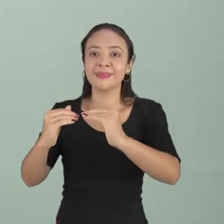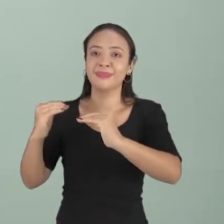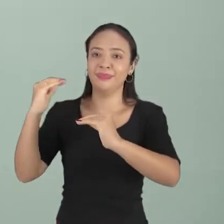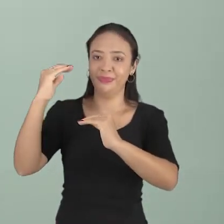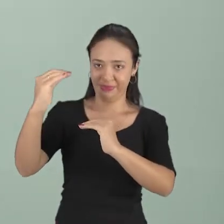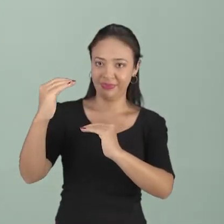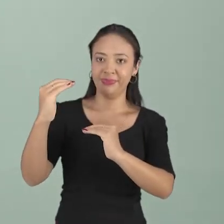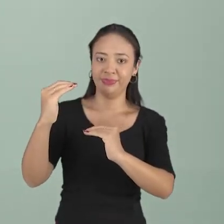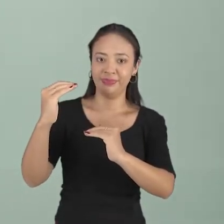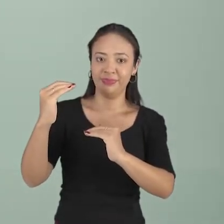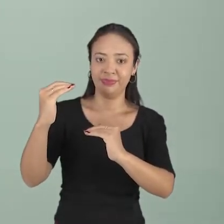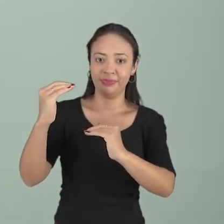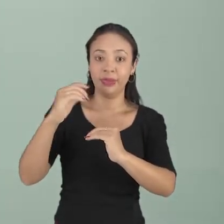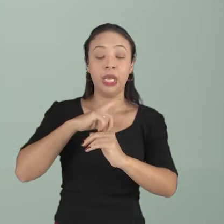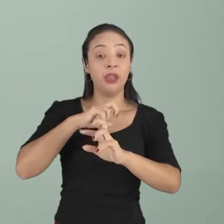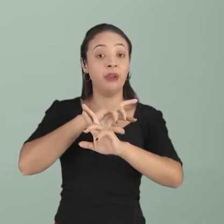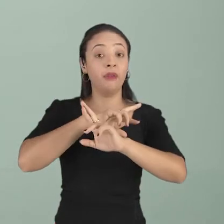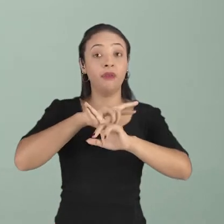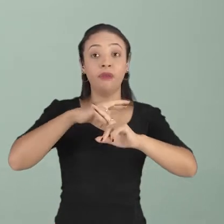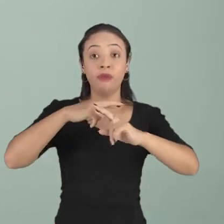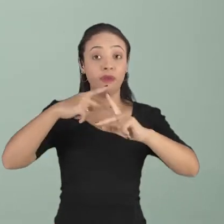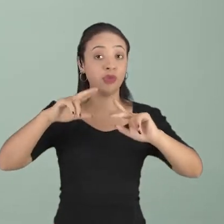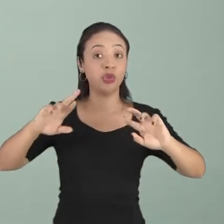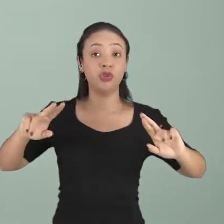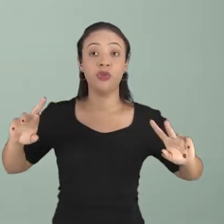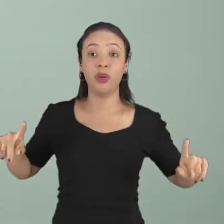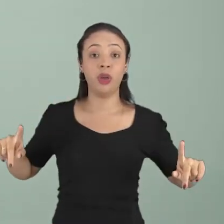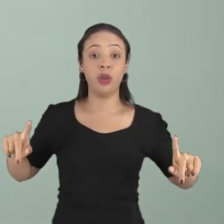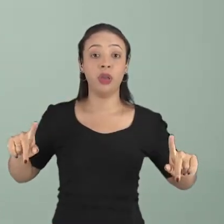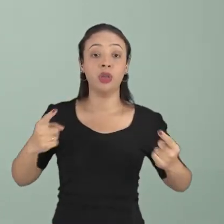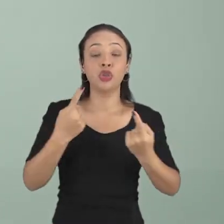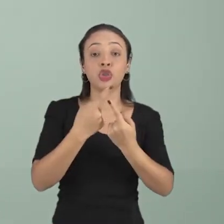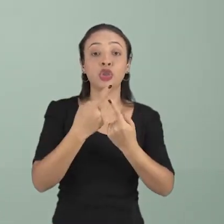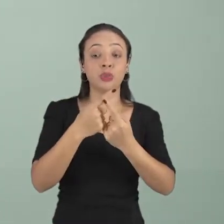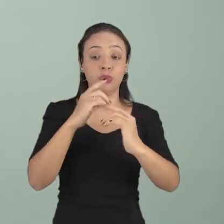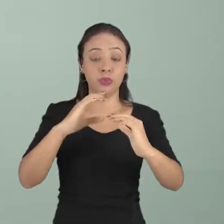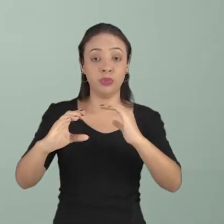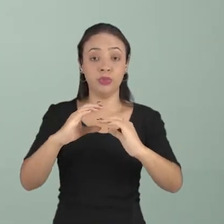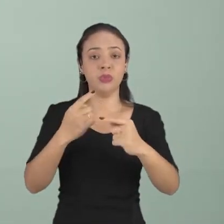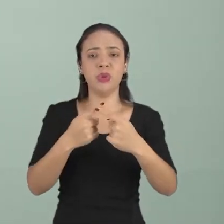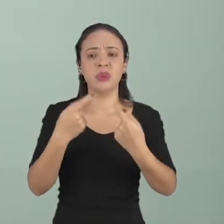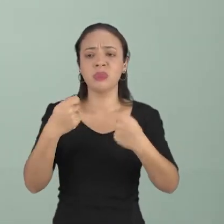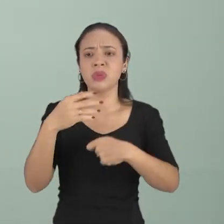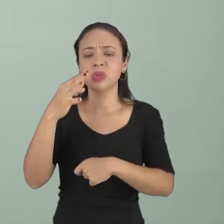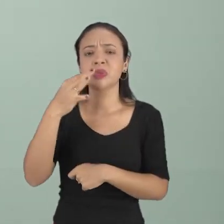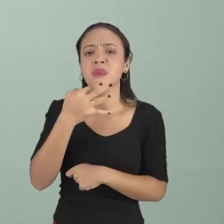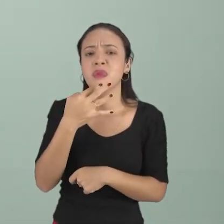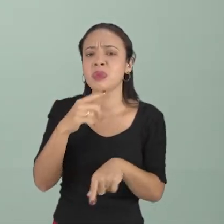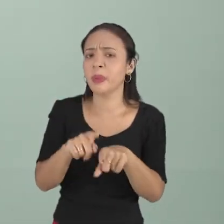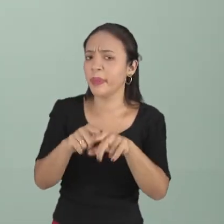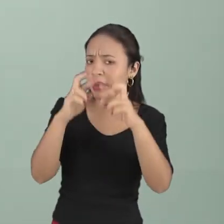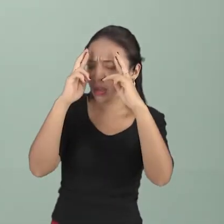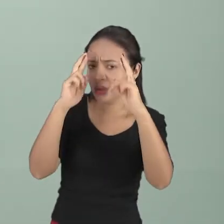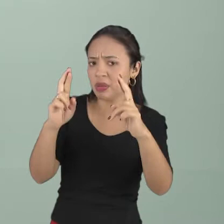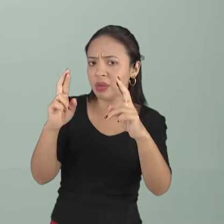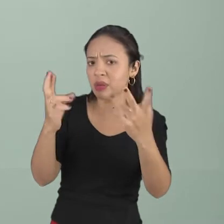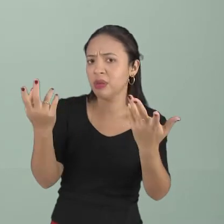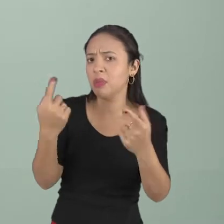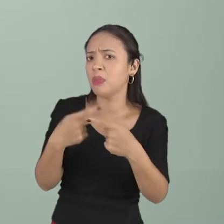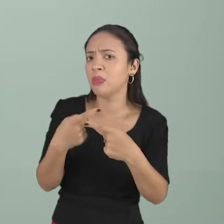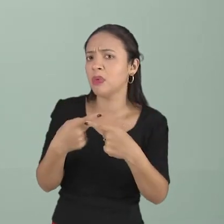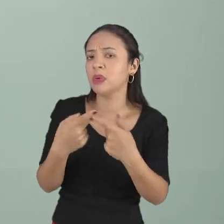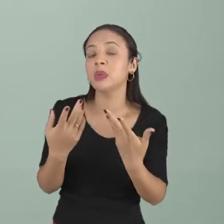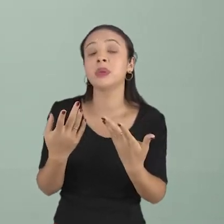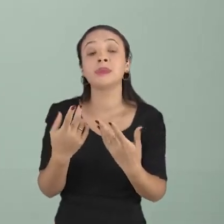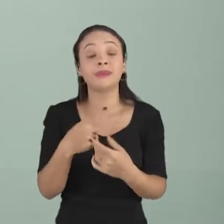Há diferentes modelos de comunicação. Por que precisam ser conhecidos e respeitados? Uma das razões dos